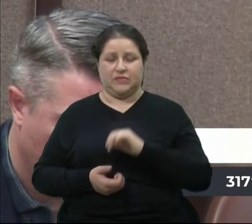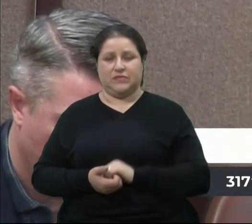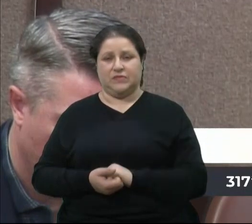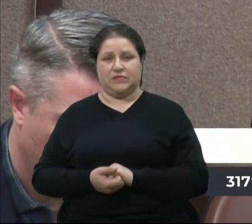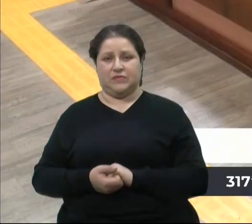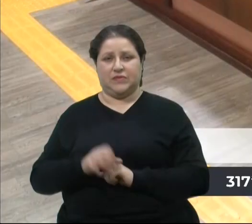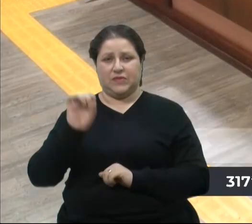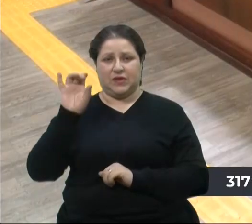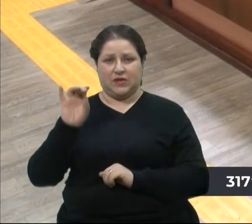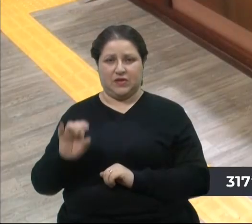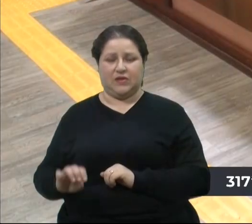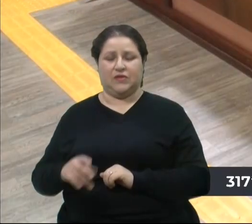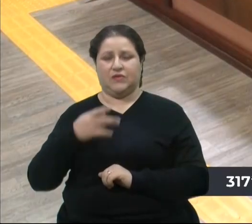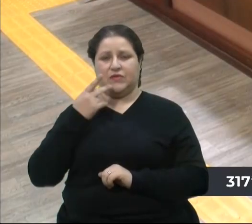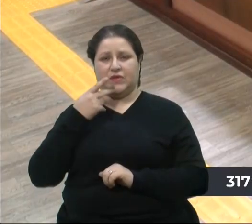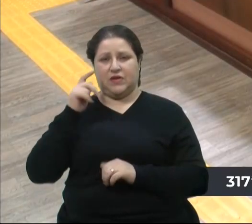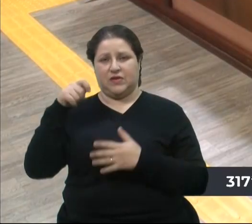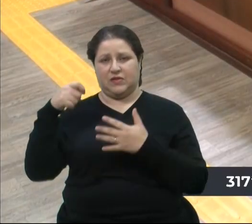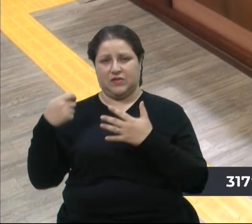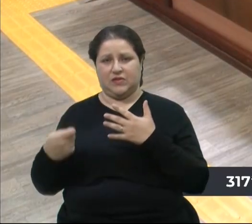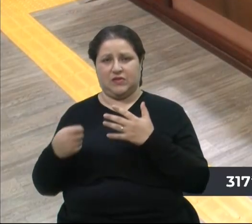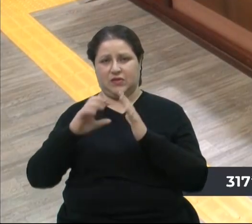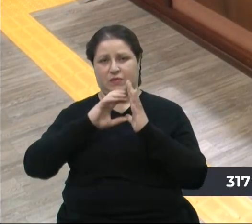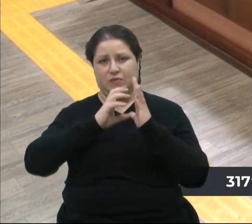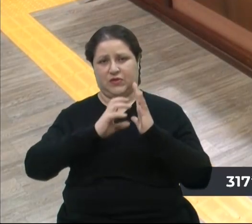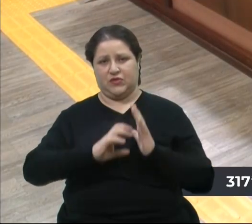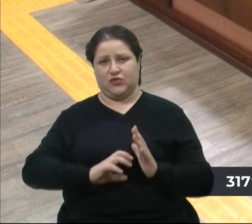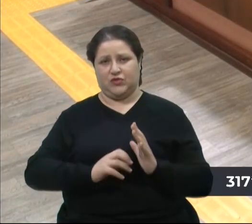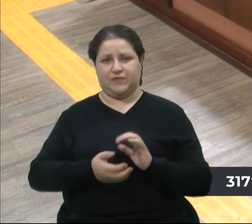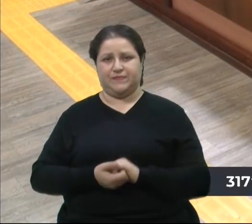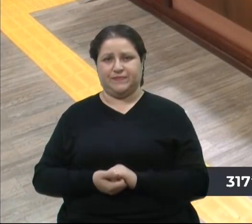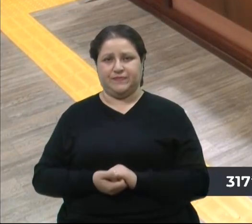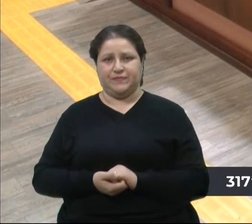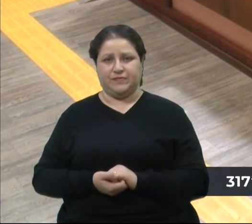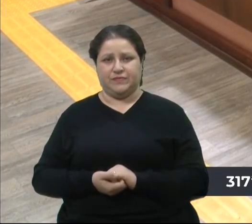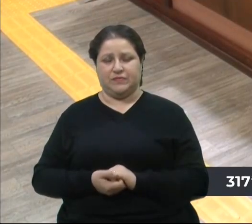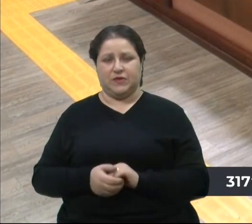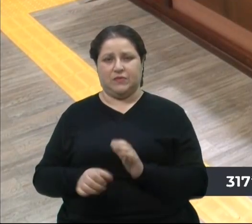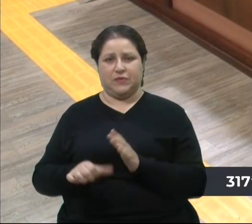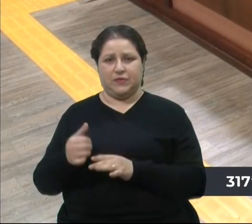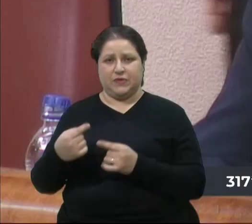É isso, senhor presidente. Obrigado, professor Zanquim. É encerrada a primeira discussão.